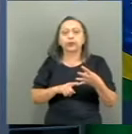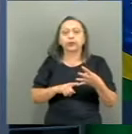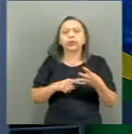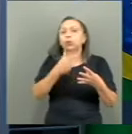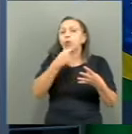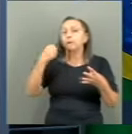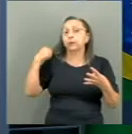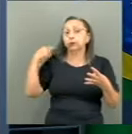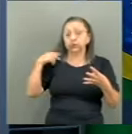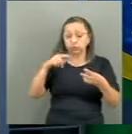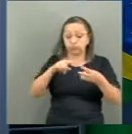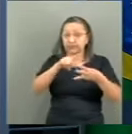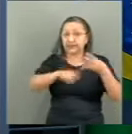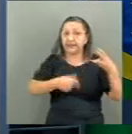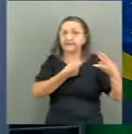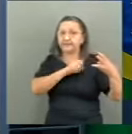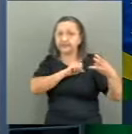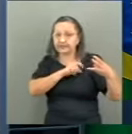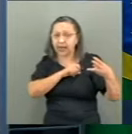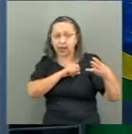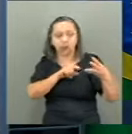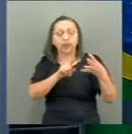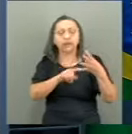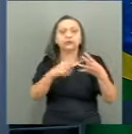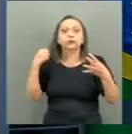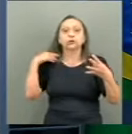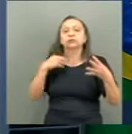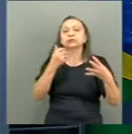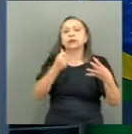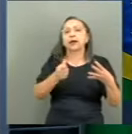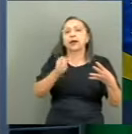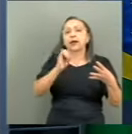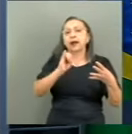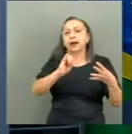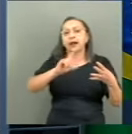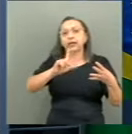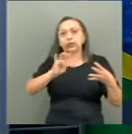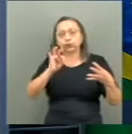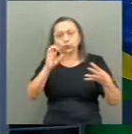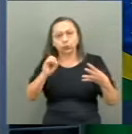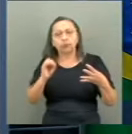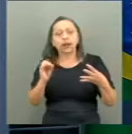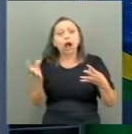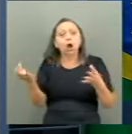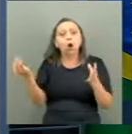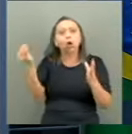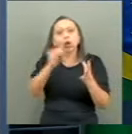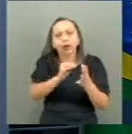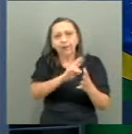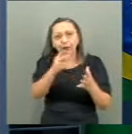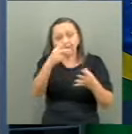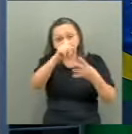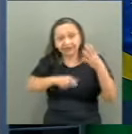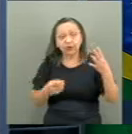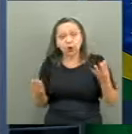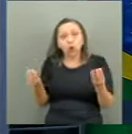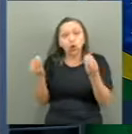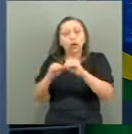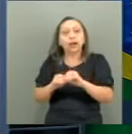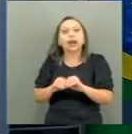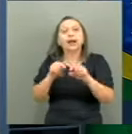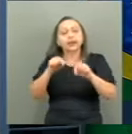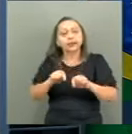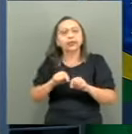motorista Ailton Pereira de Oliveira, no livro dos heróis heroínos da pátria. Foram